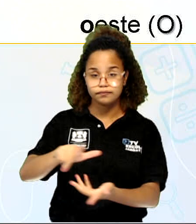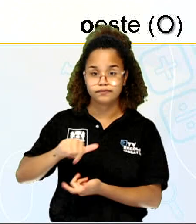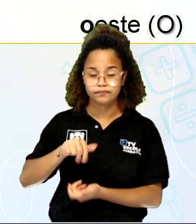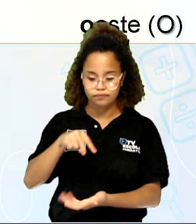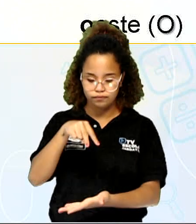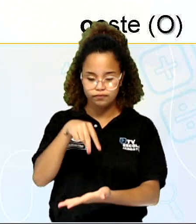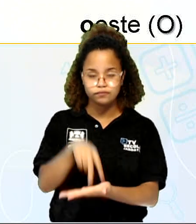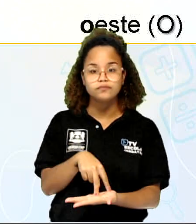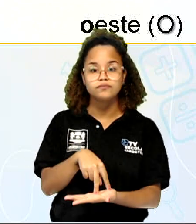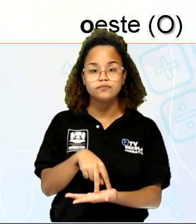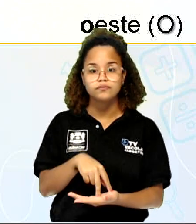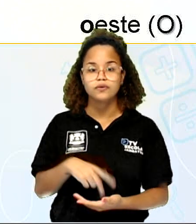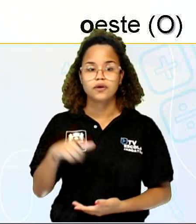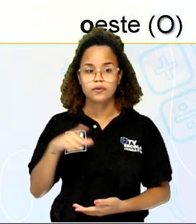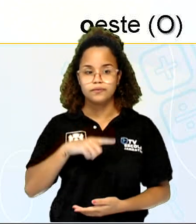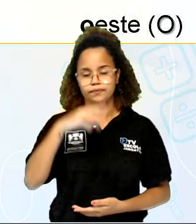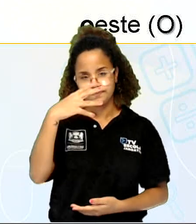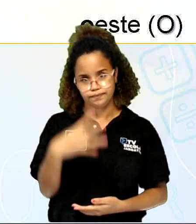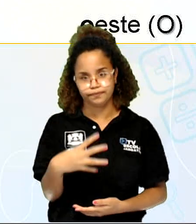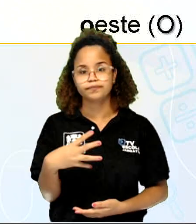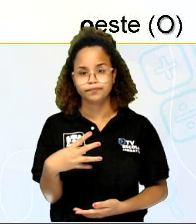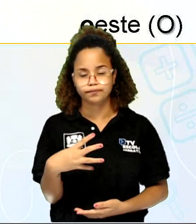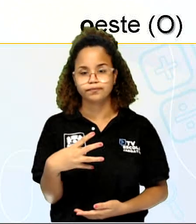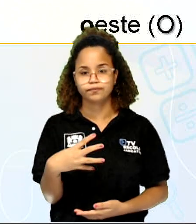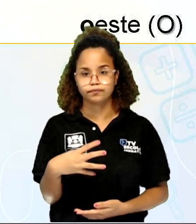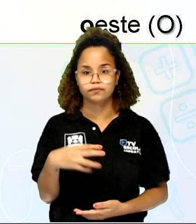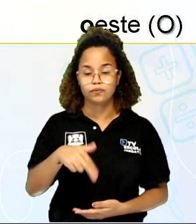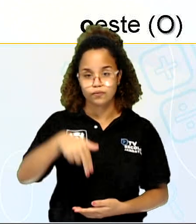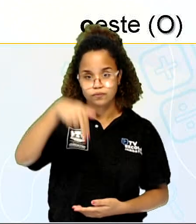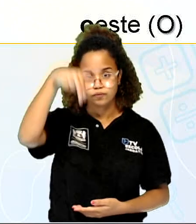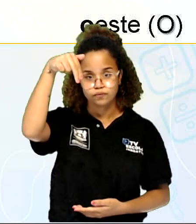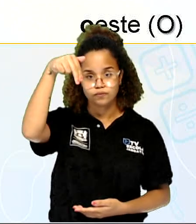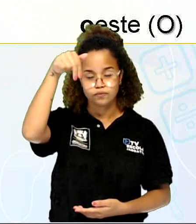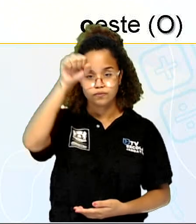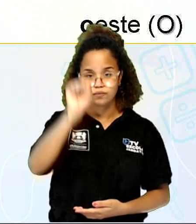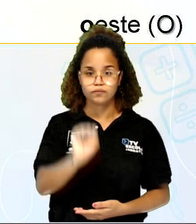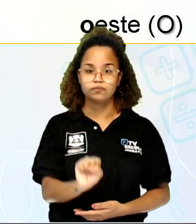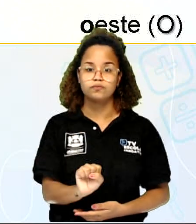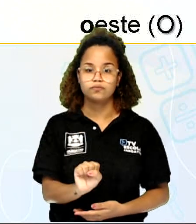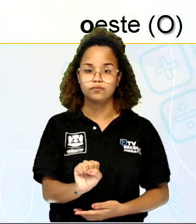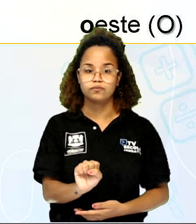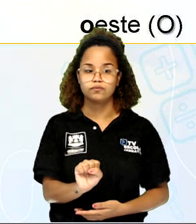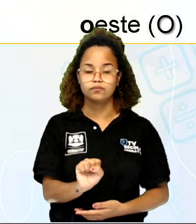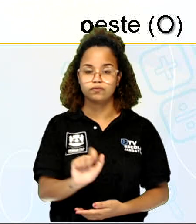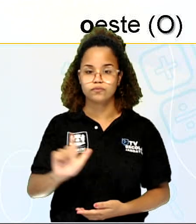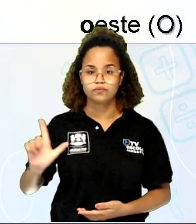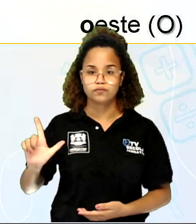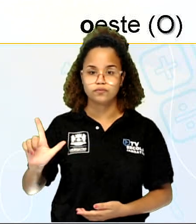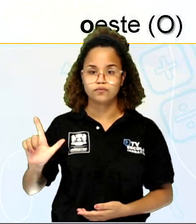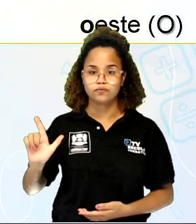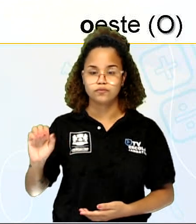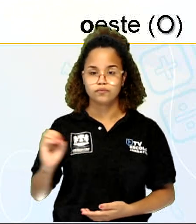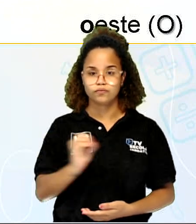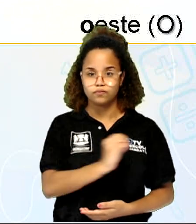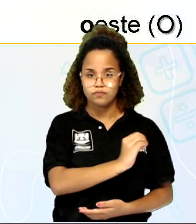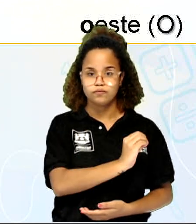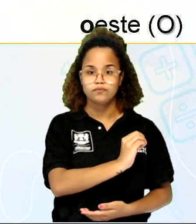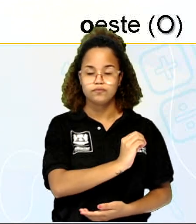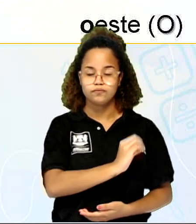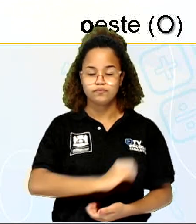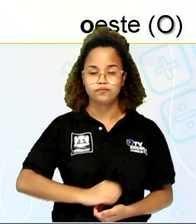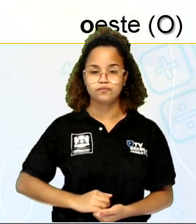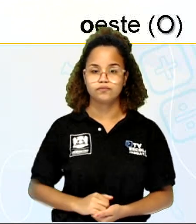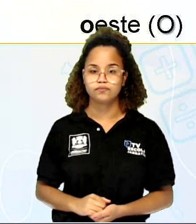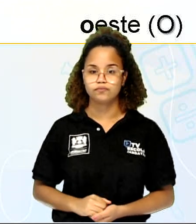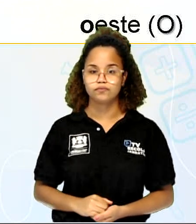Eles são quatro, tá? O norte, sul, leste e oeste.